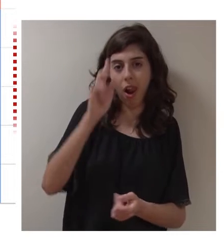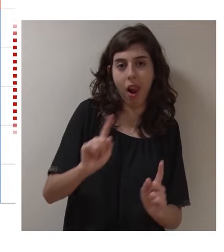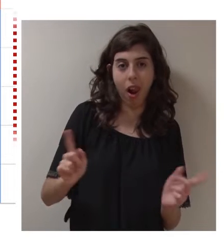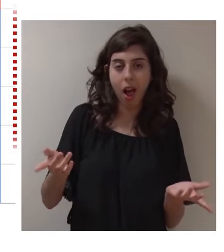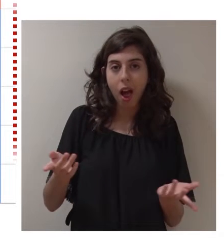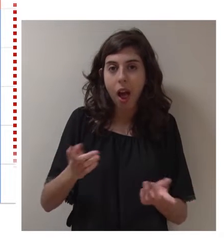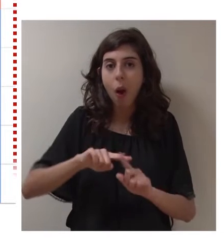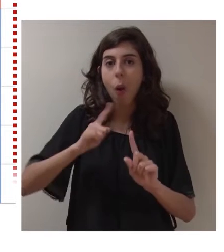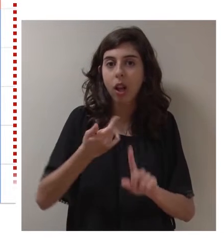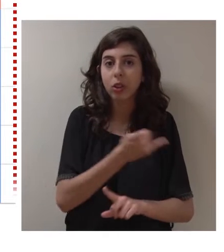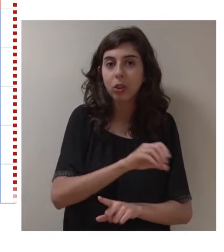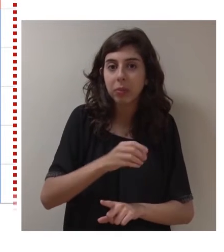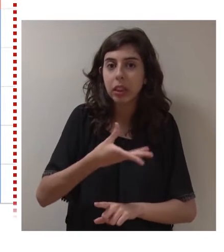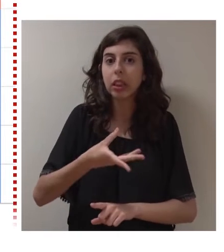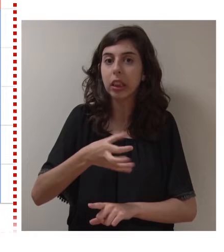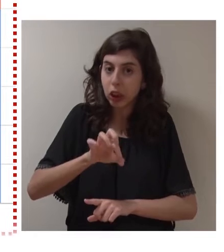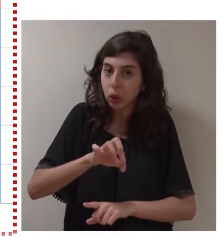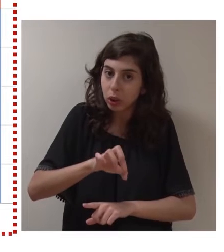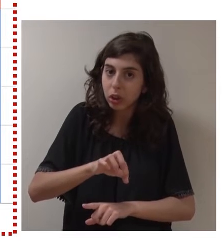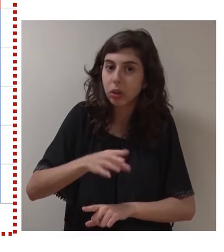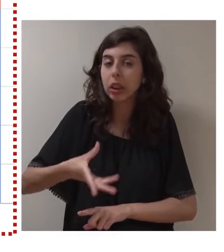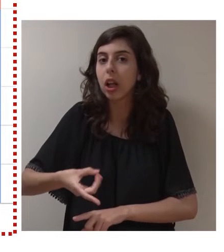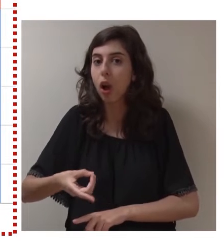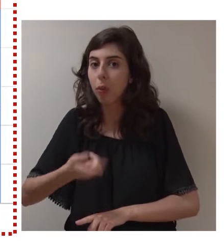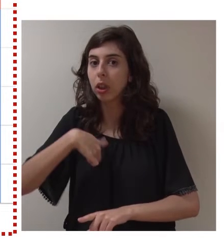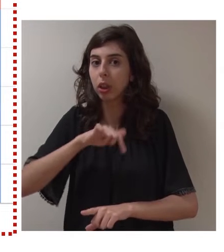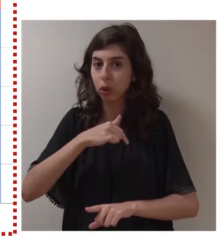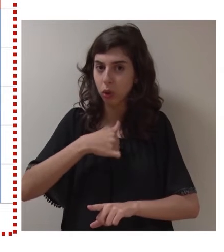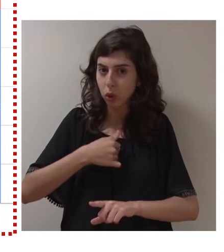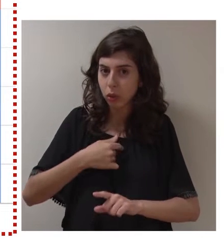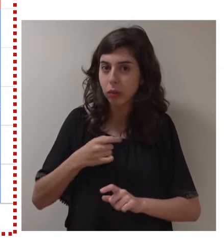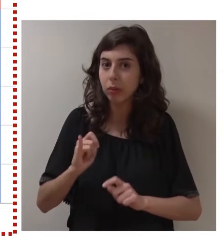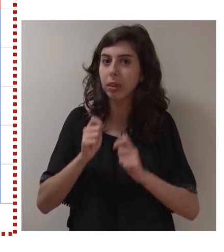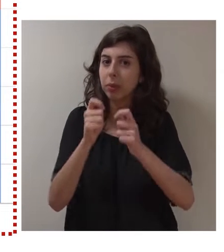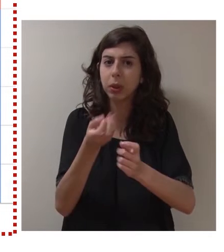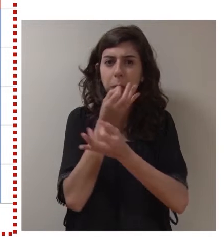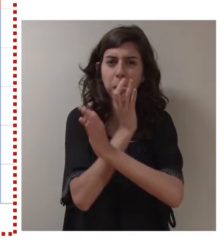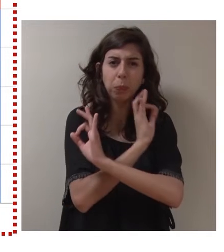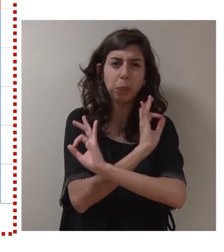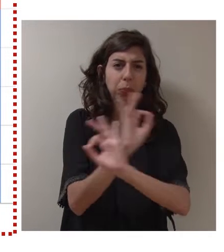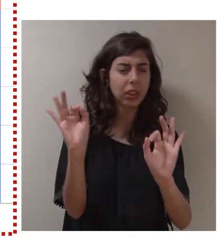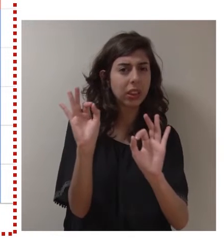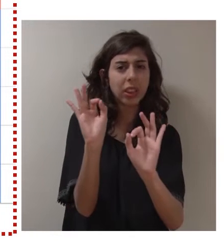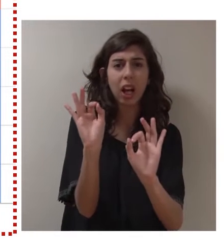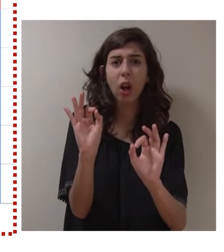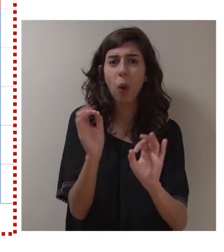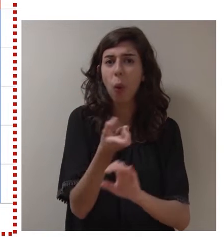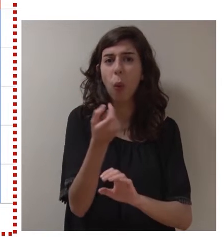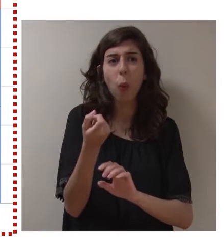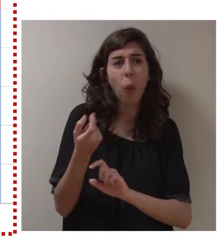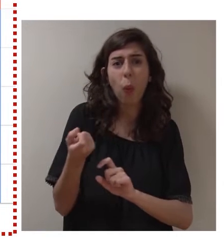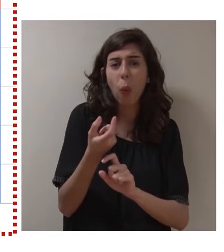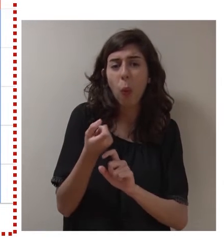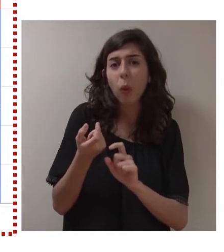imagem não engana. No ano de 2018 e de 2019, nós tivemos níveis de investimento extraordinários, quase sem quadro